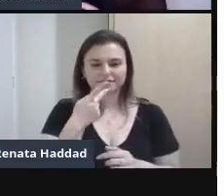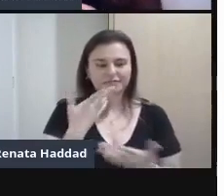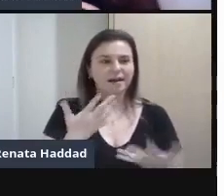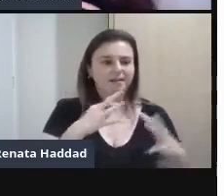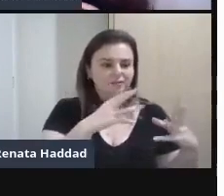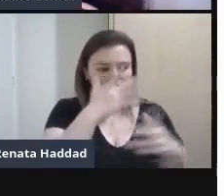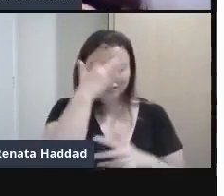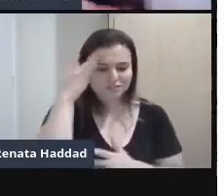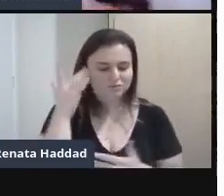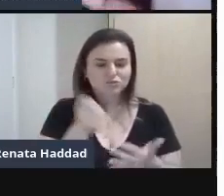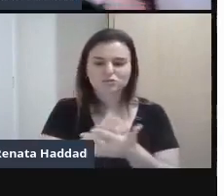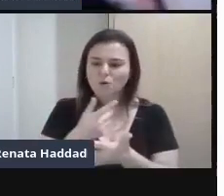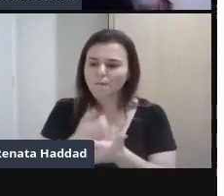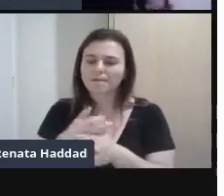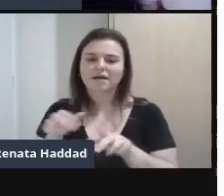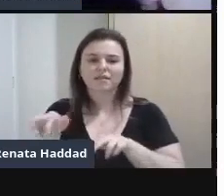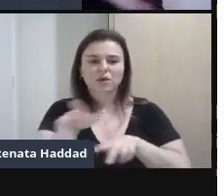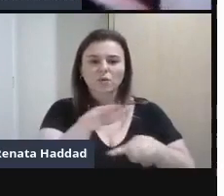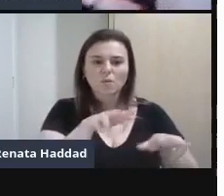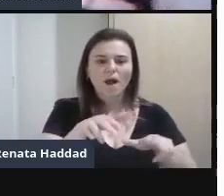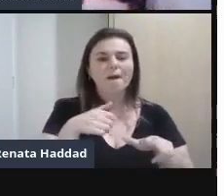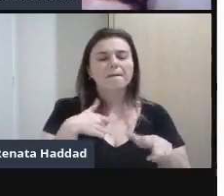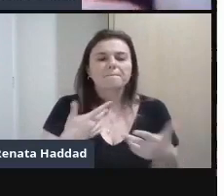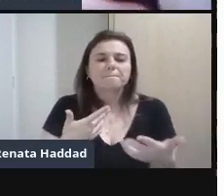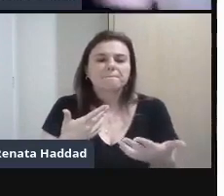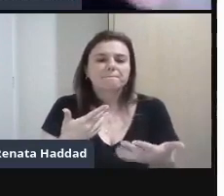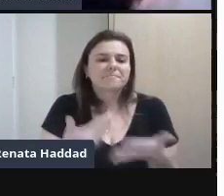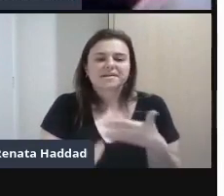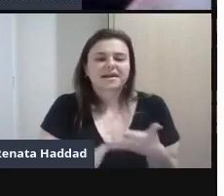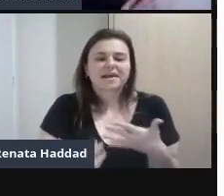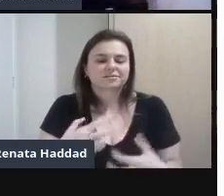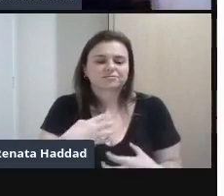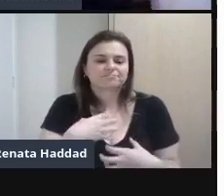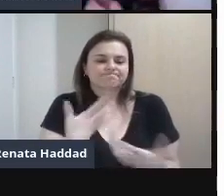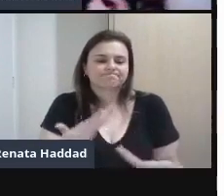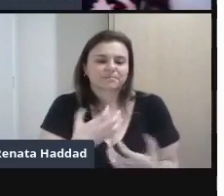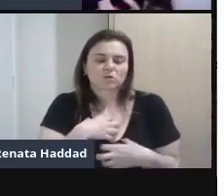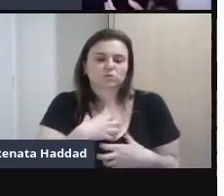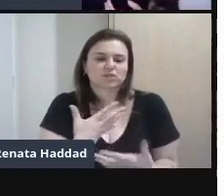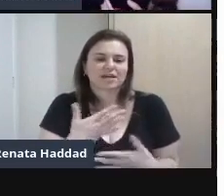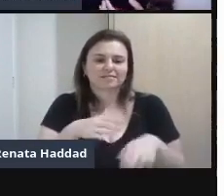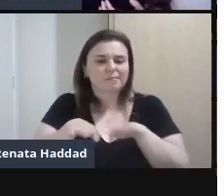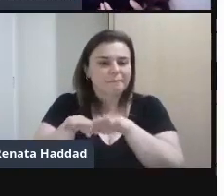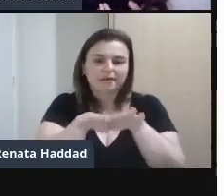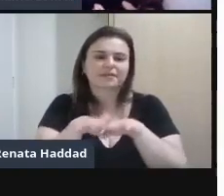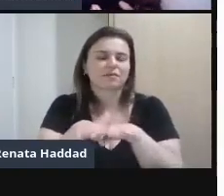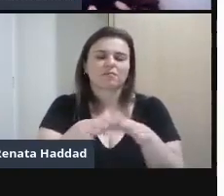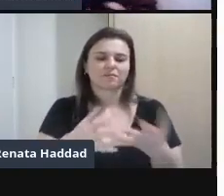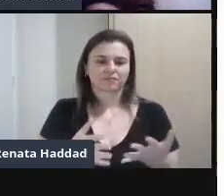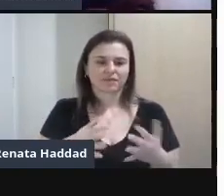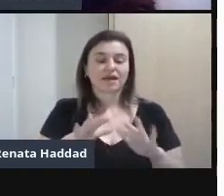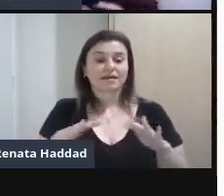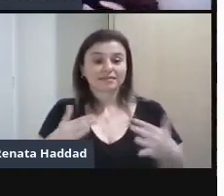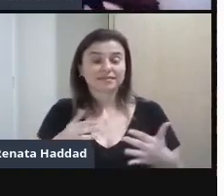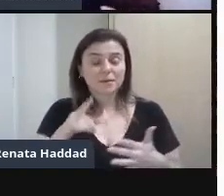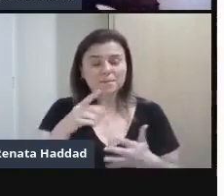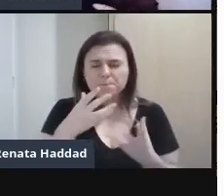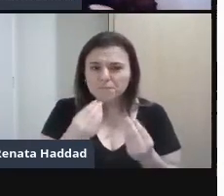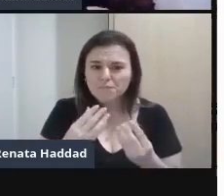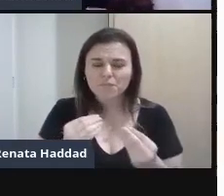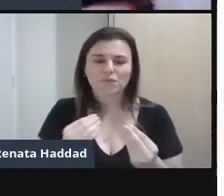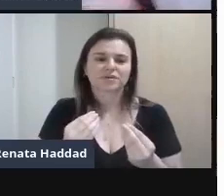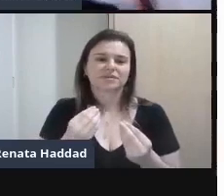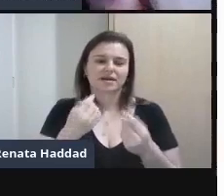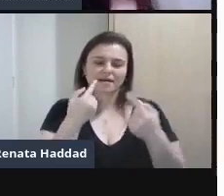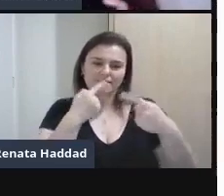a sua Identidade Sendo massificado Sendo padronizado Então São muitas críticas Por meio da obra